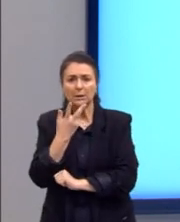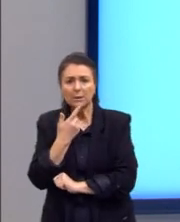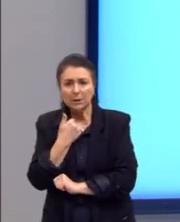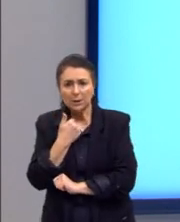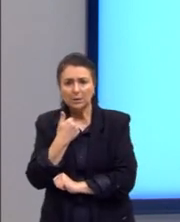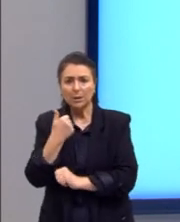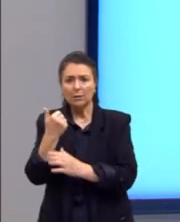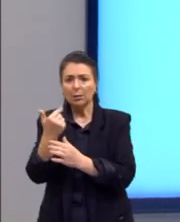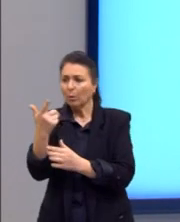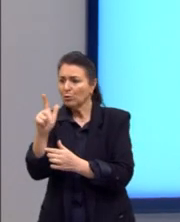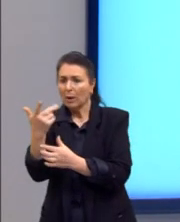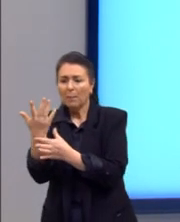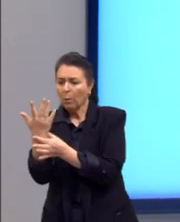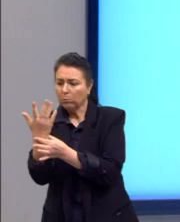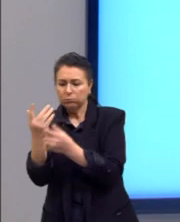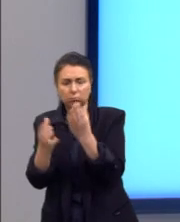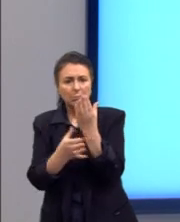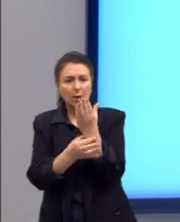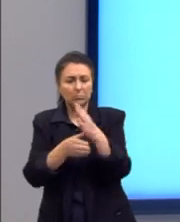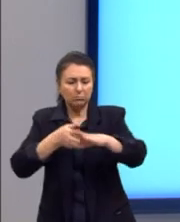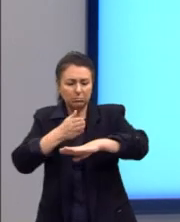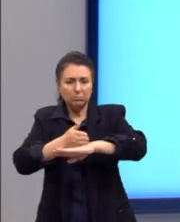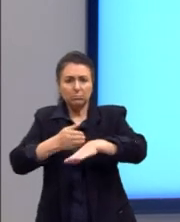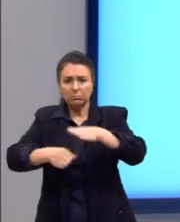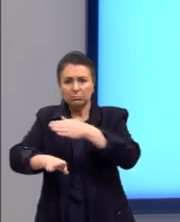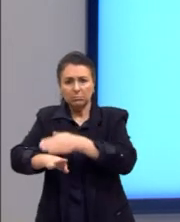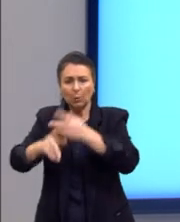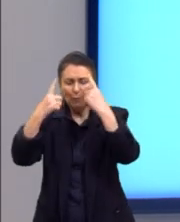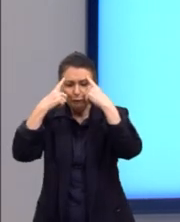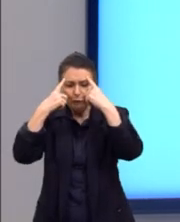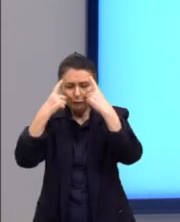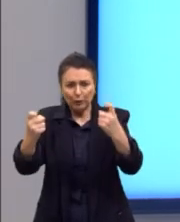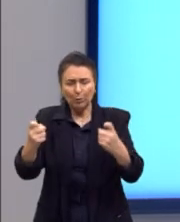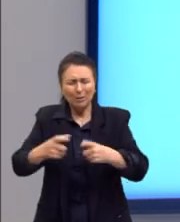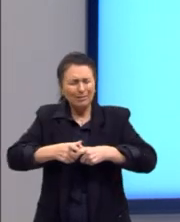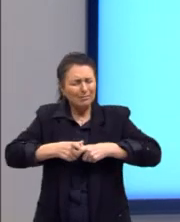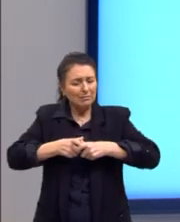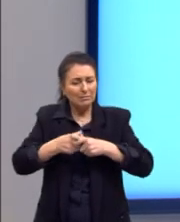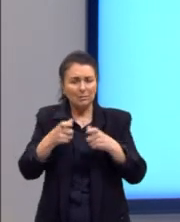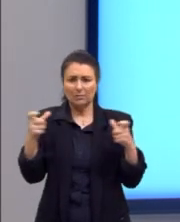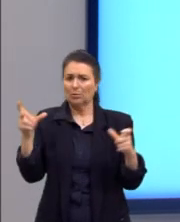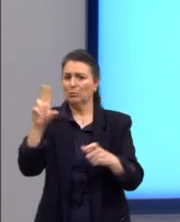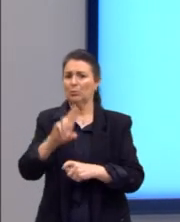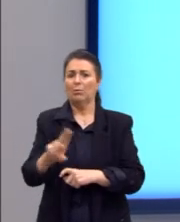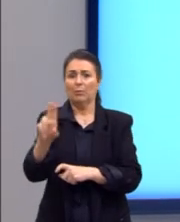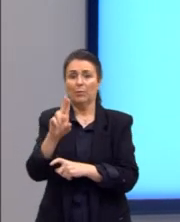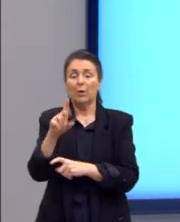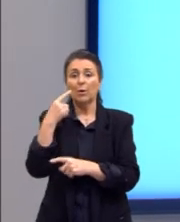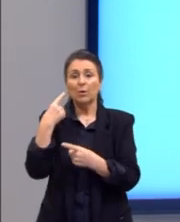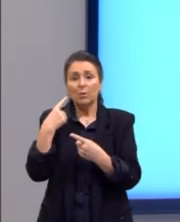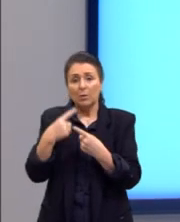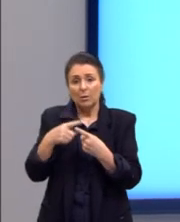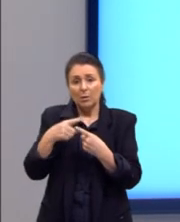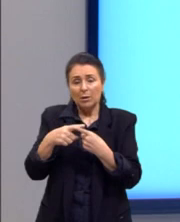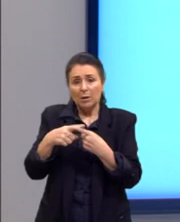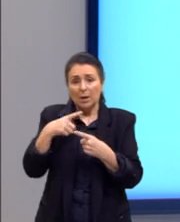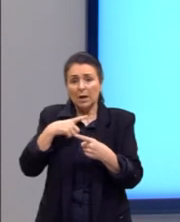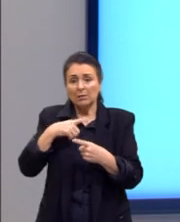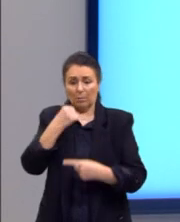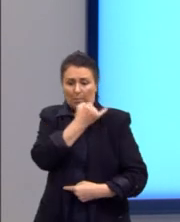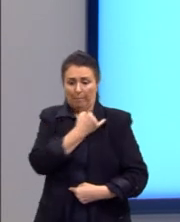com as mãos decepadas. Então, uma brutalidade, uma violência muito grande. E se diz que esse